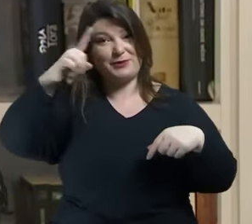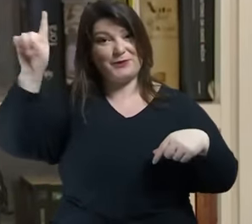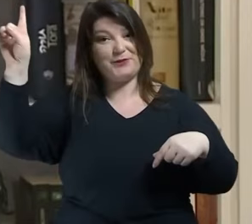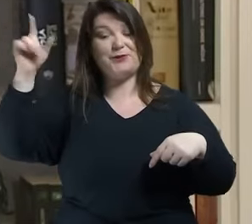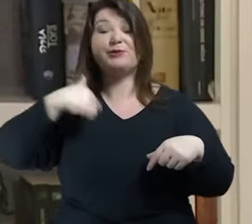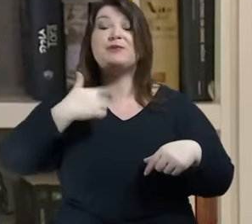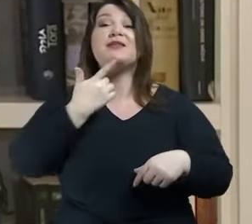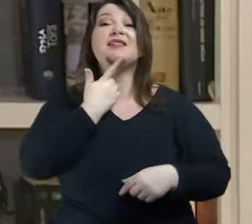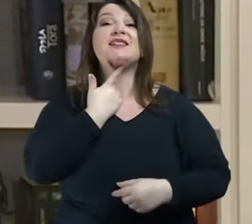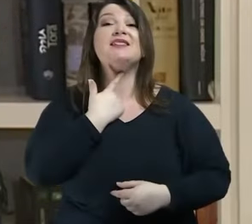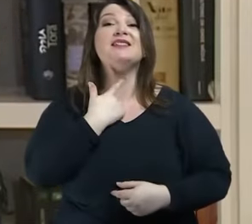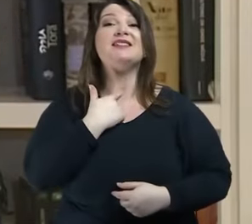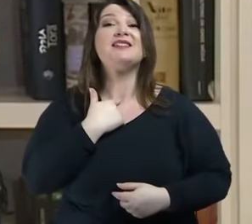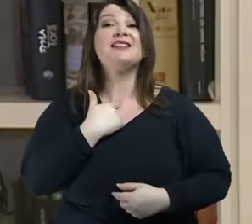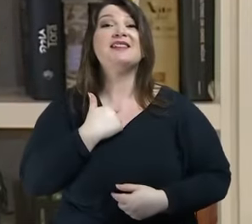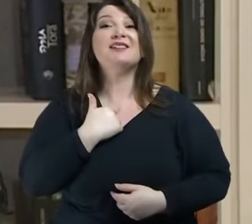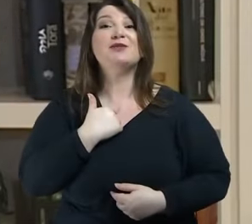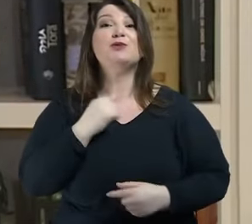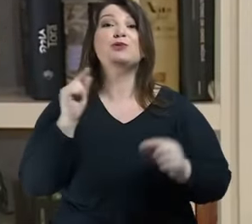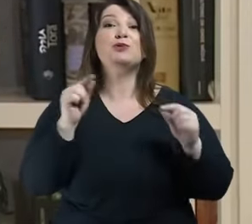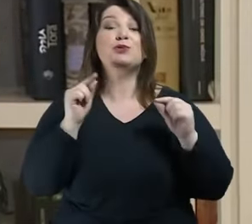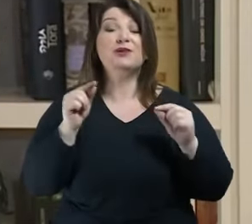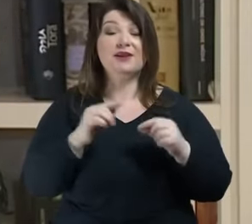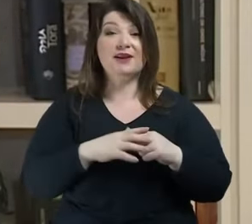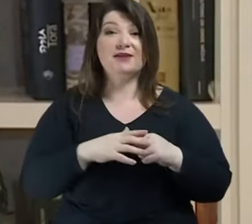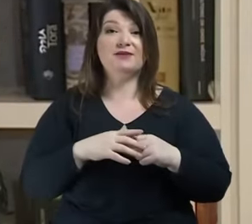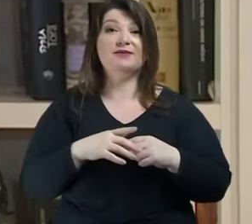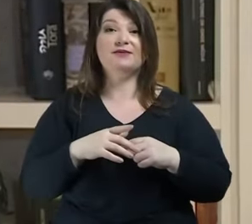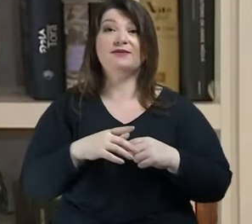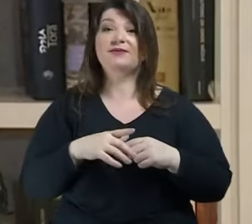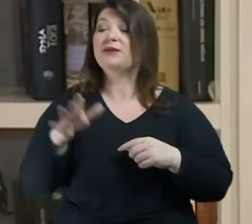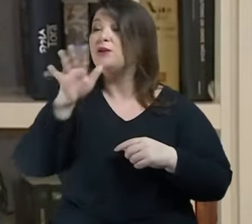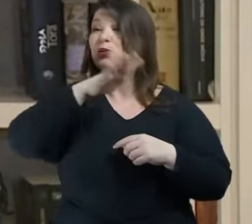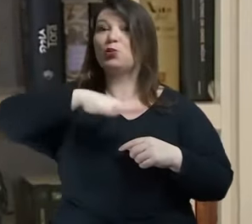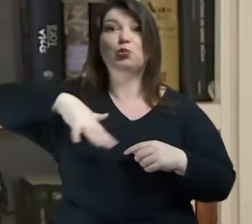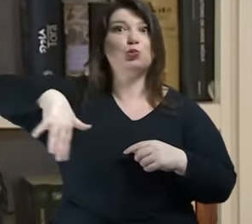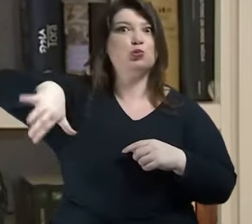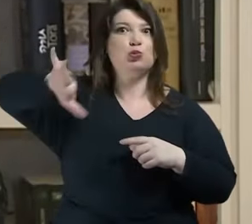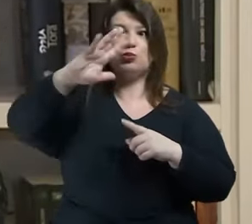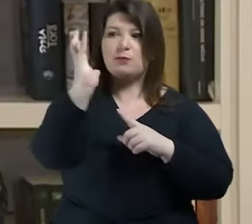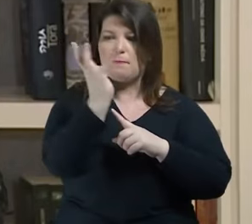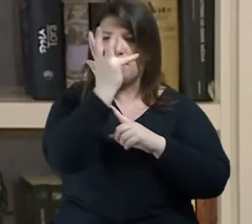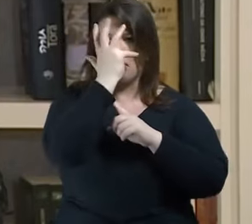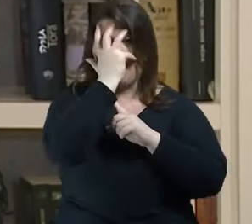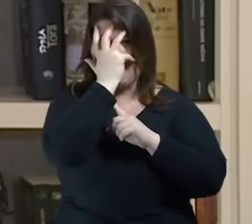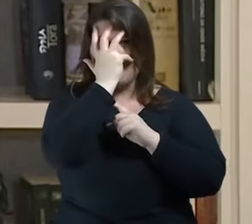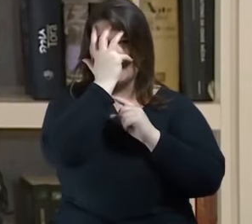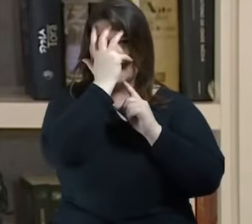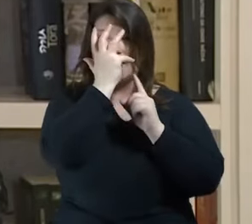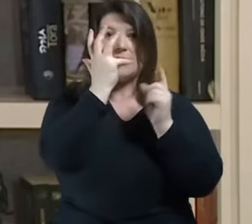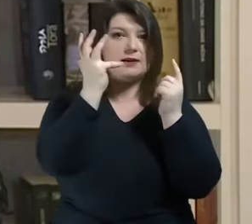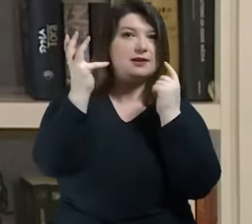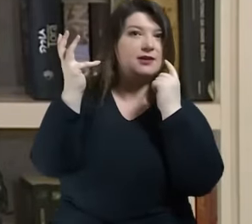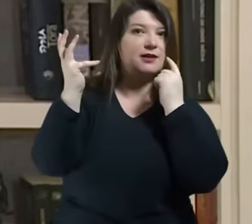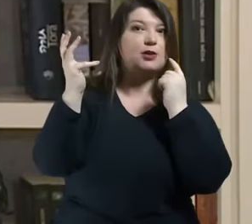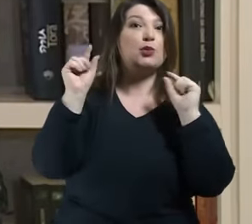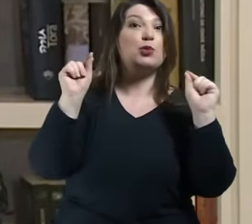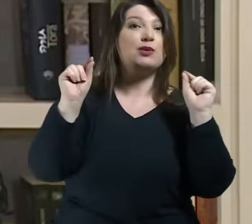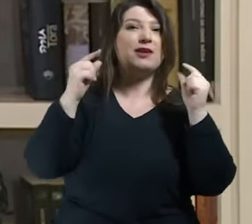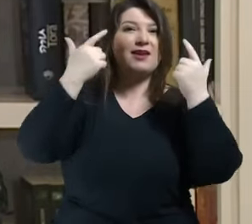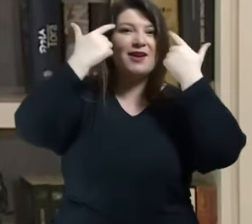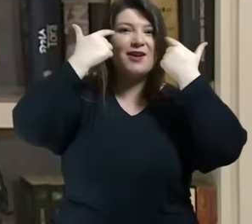é que enfim embaixo de todas essas máscaras ainda exista um rosto para ser